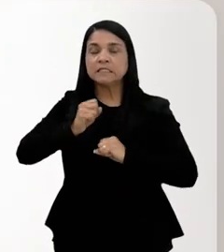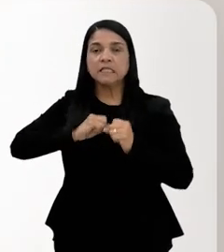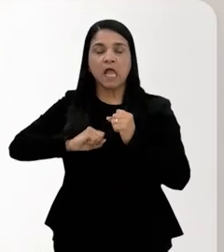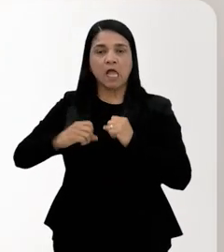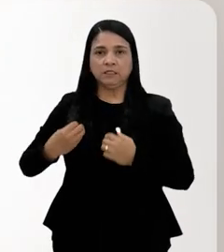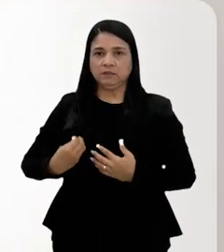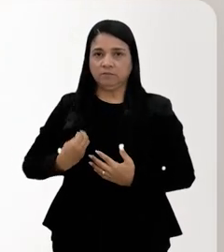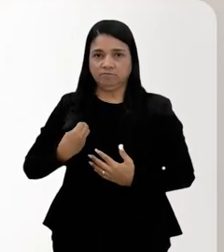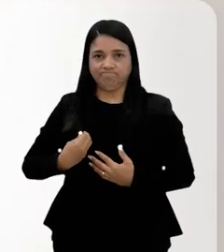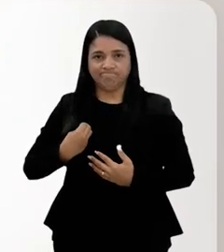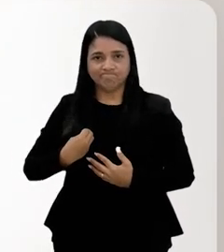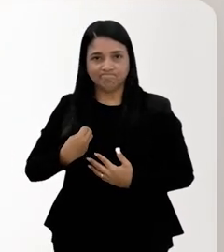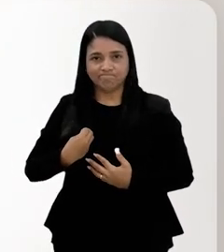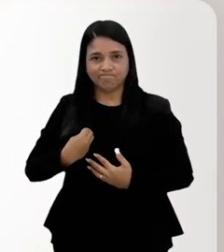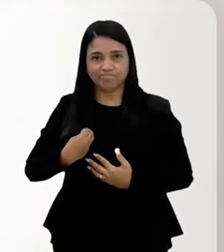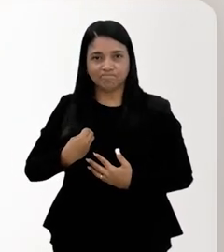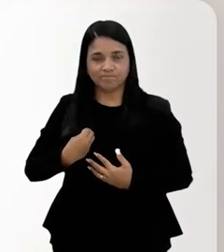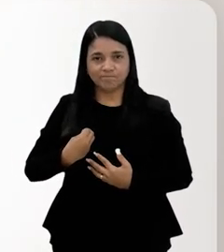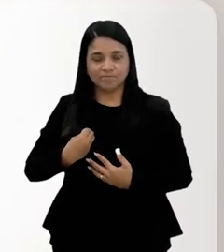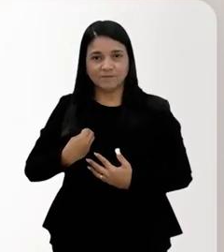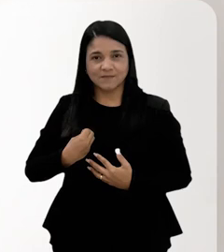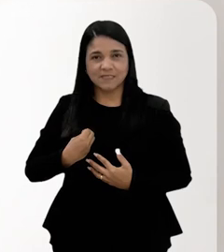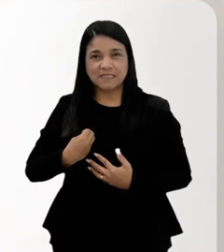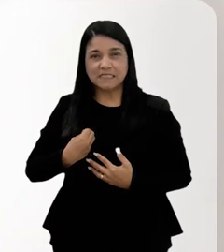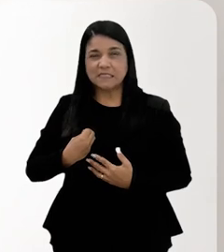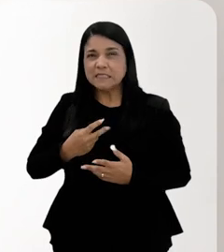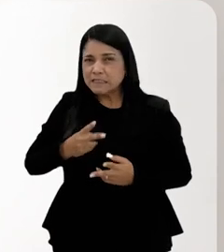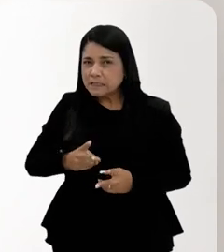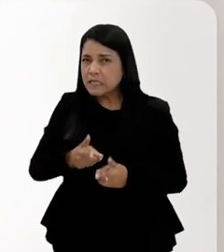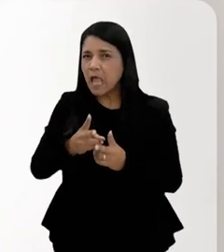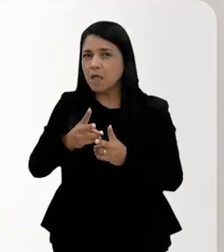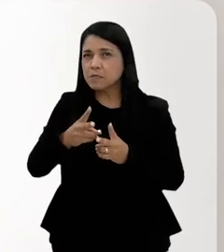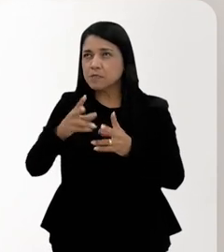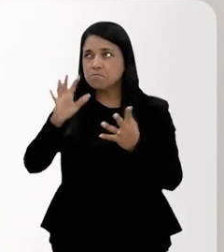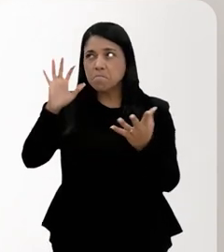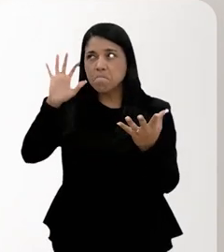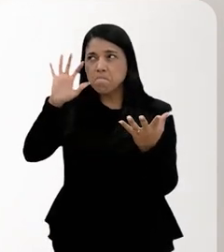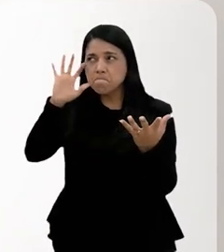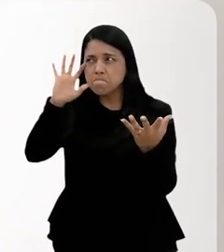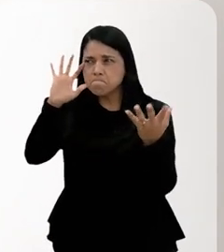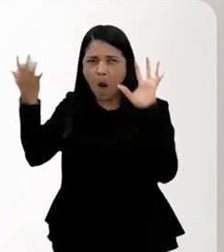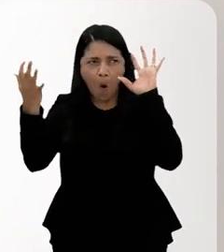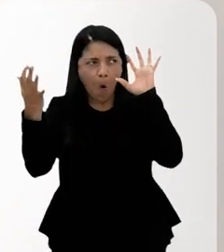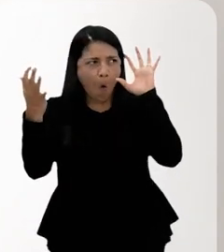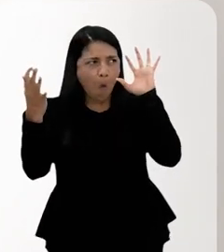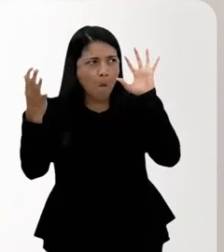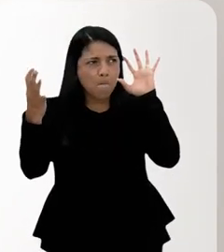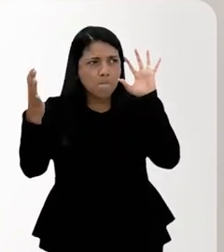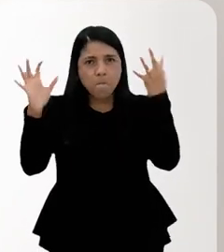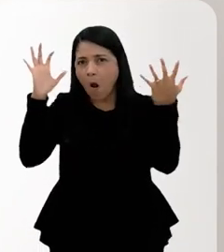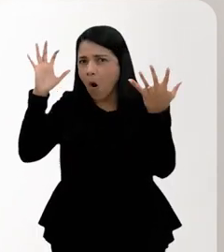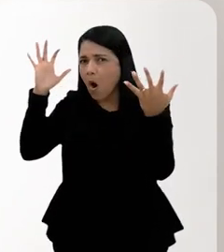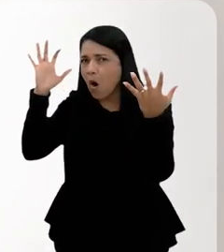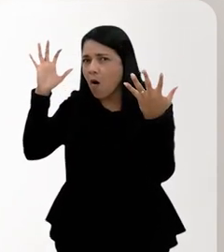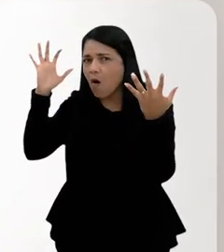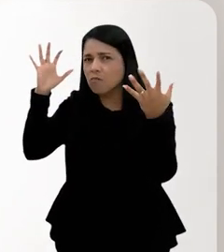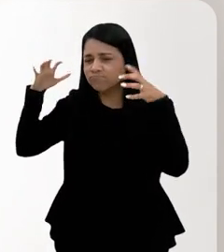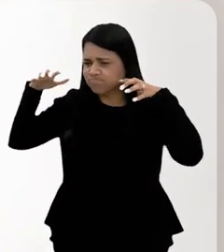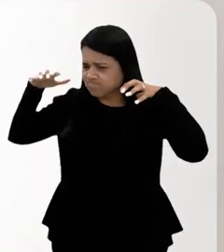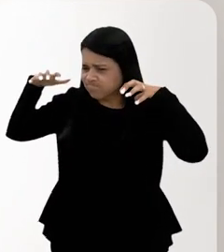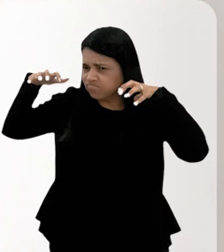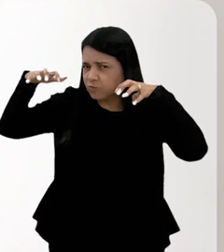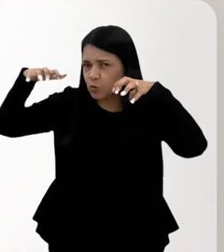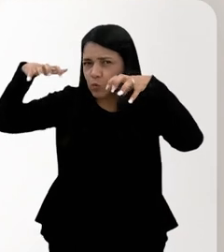que, por todas as vezes que o tempo muda, todas as vezes que há